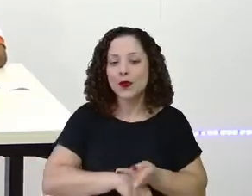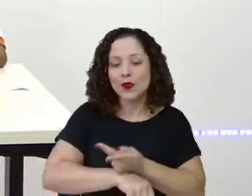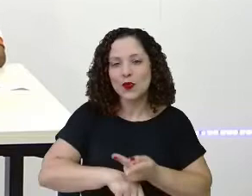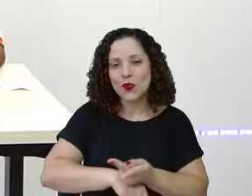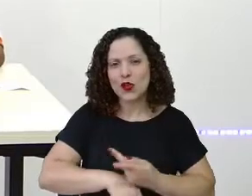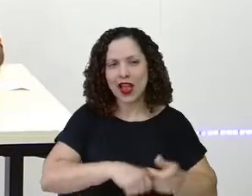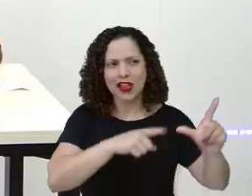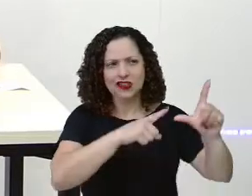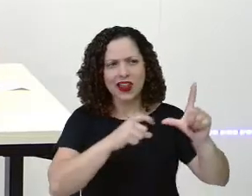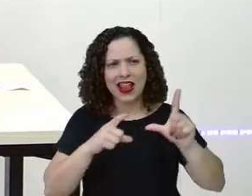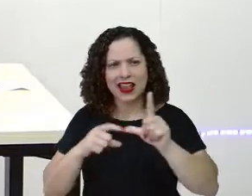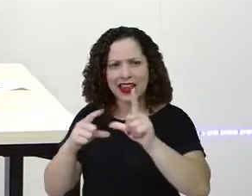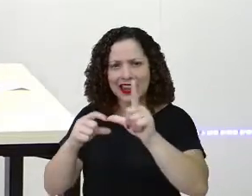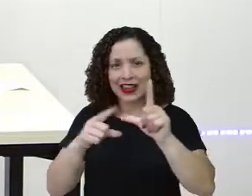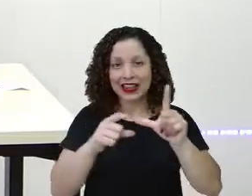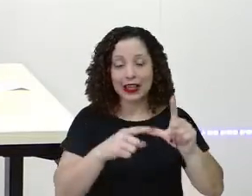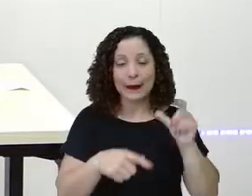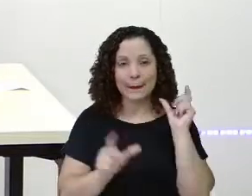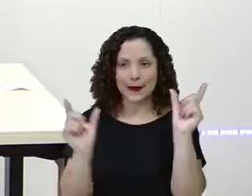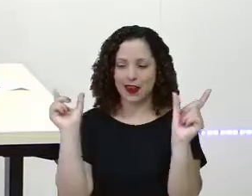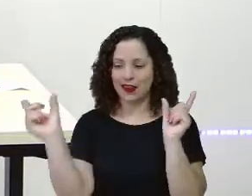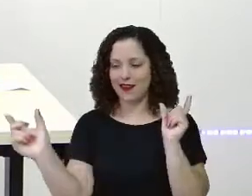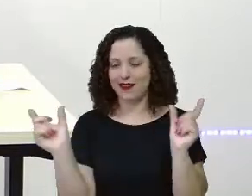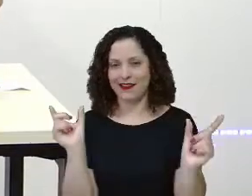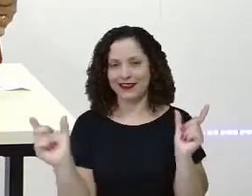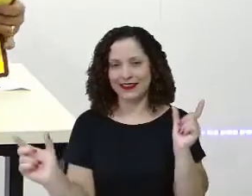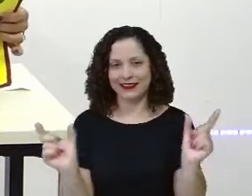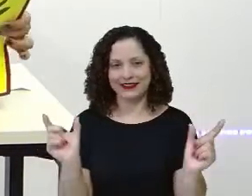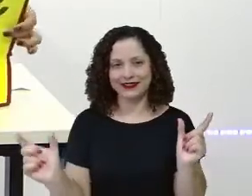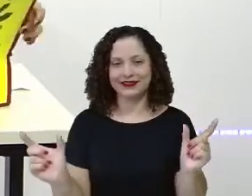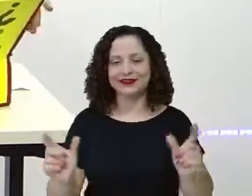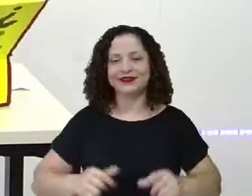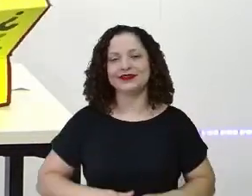Para a gente formar as palavras! Vamos lá?